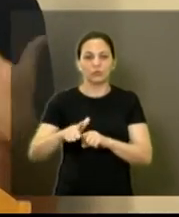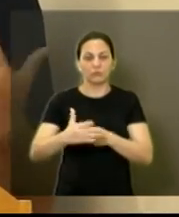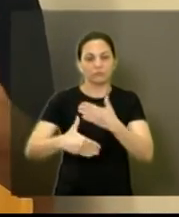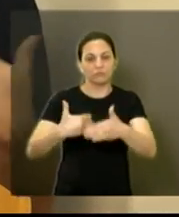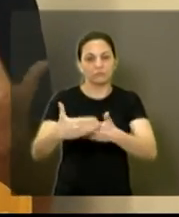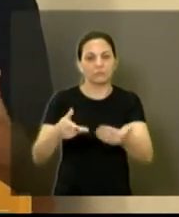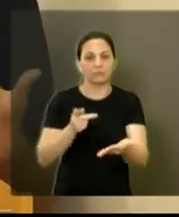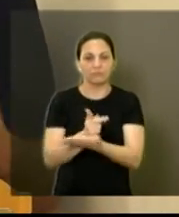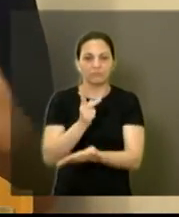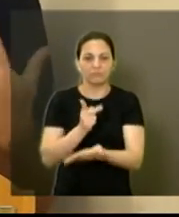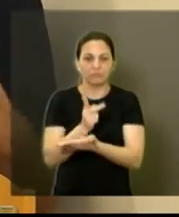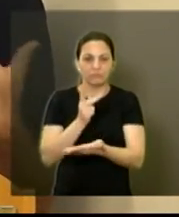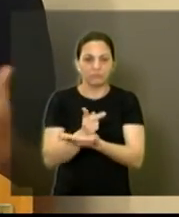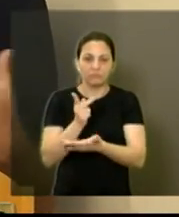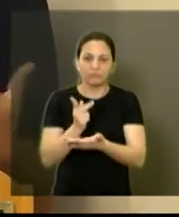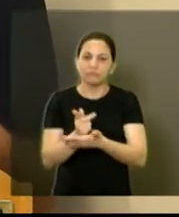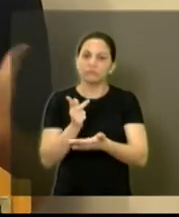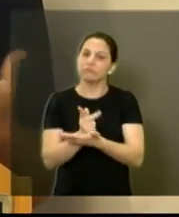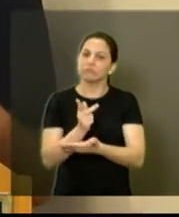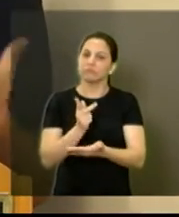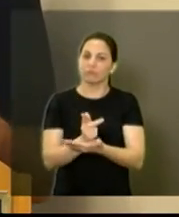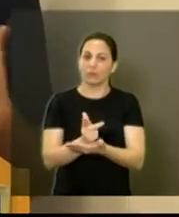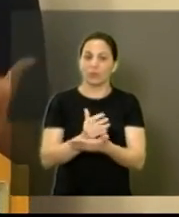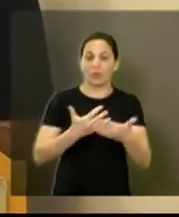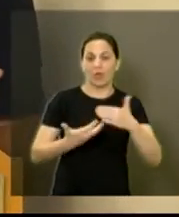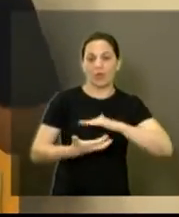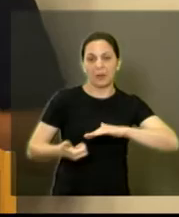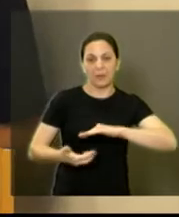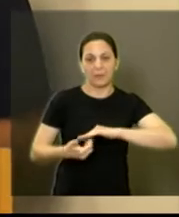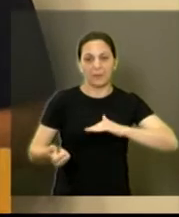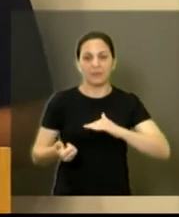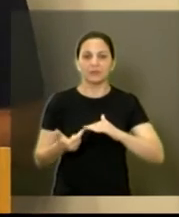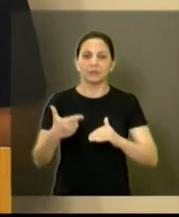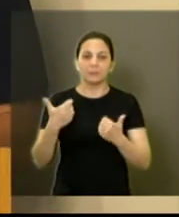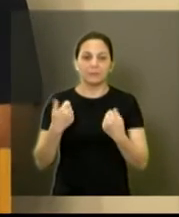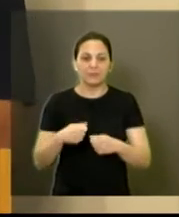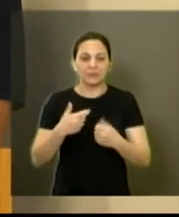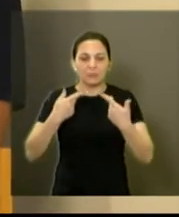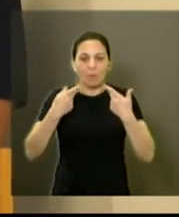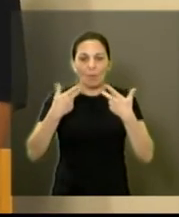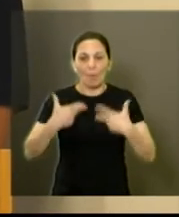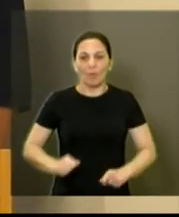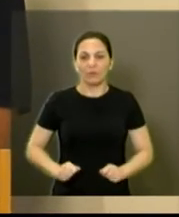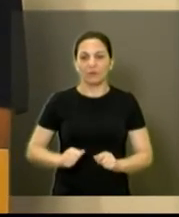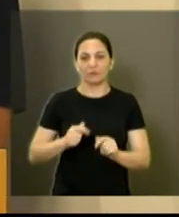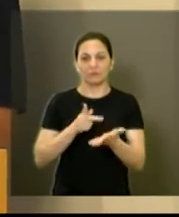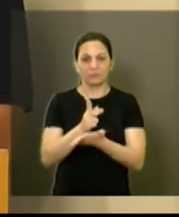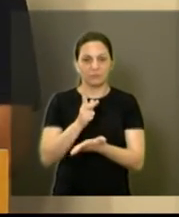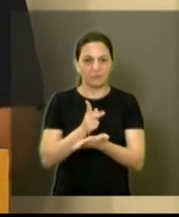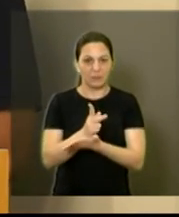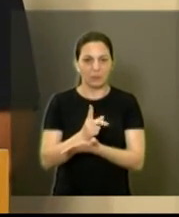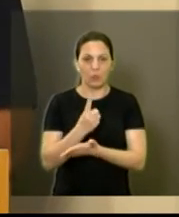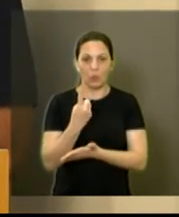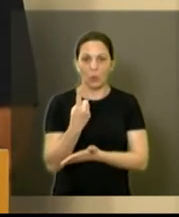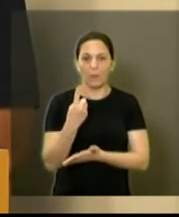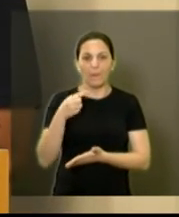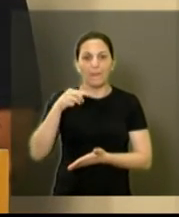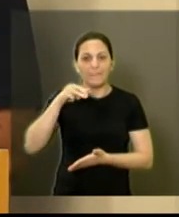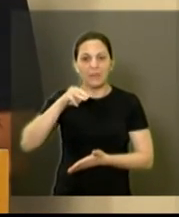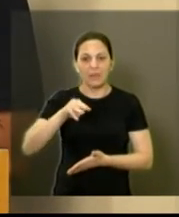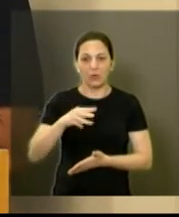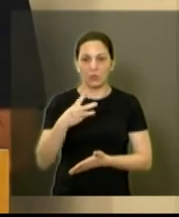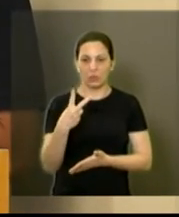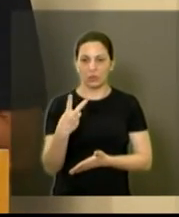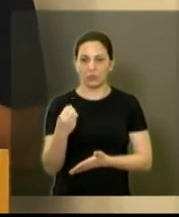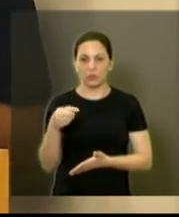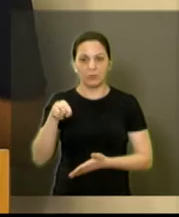contínuo que vai ter que ser feito para poder porque o assoreamento ele vai acontecendo e claro dentro desse 1 milhão e 200 pode ser eu sinceramente não tenho